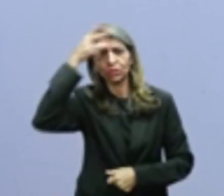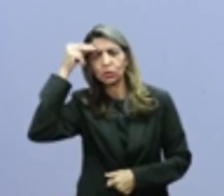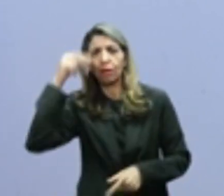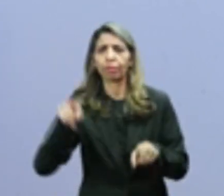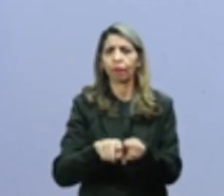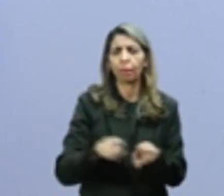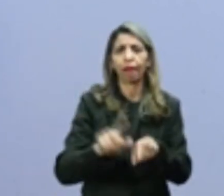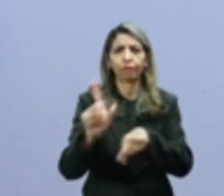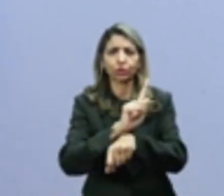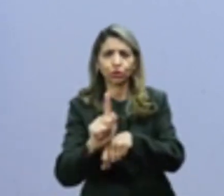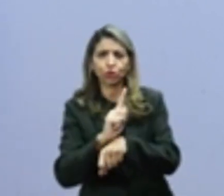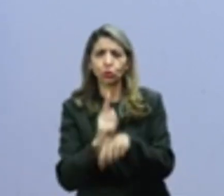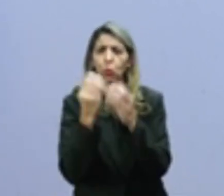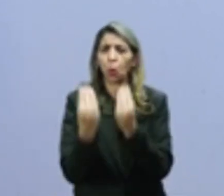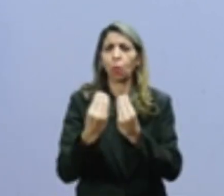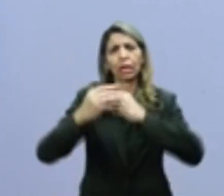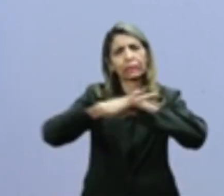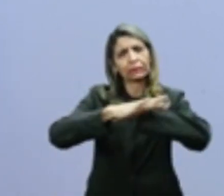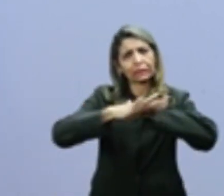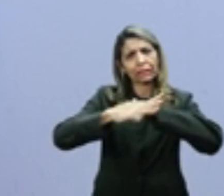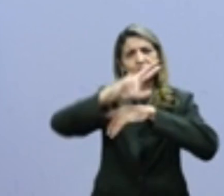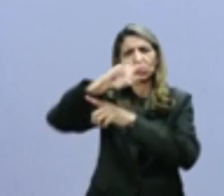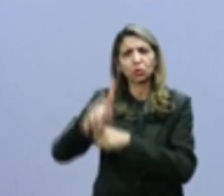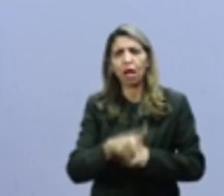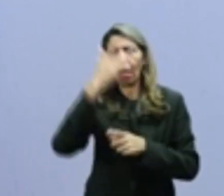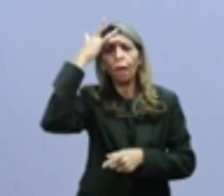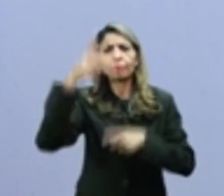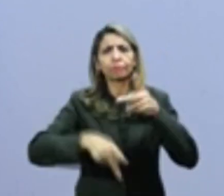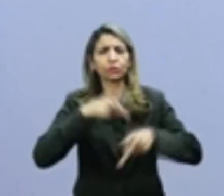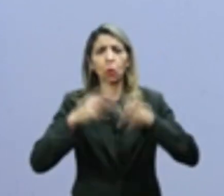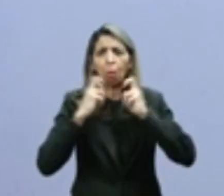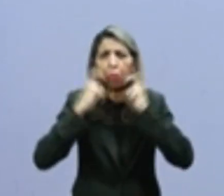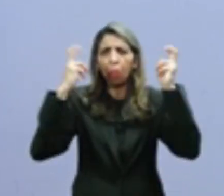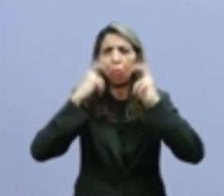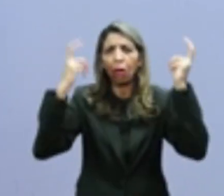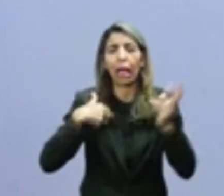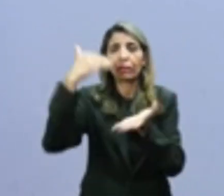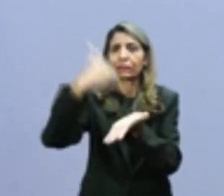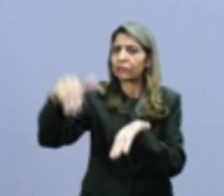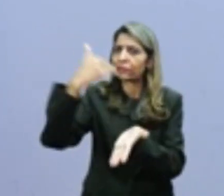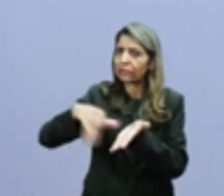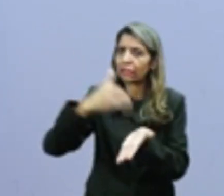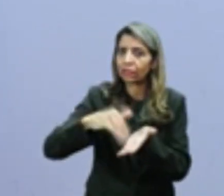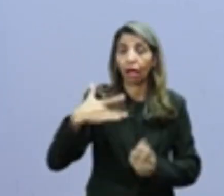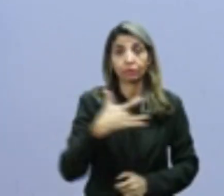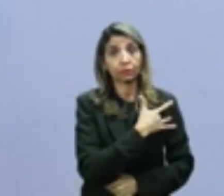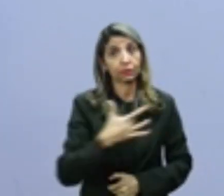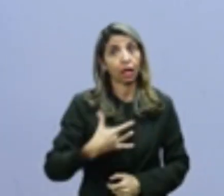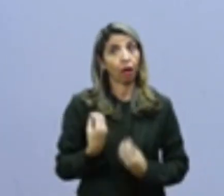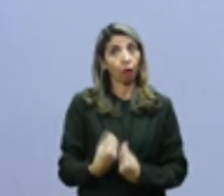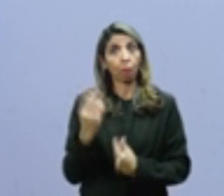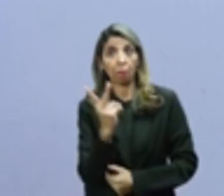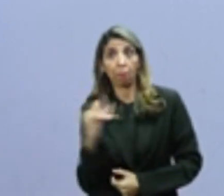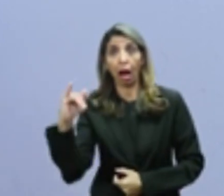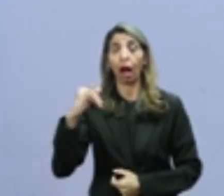João Pessoa sendo envergonhada na mídia nacional, a secretária de saúde, filha do atual prefeito, com